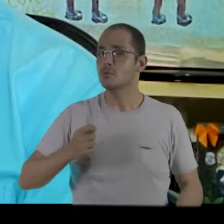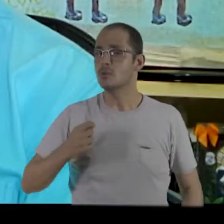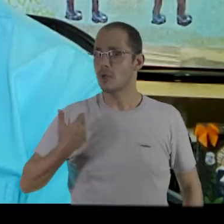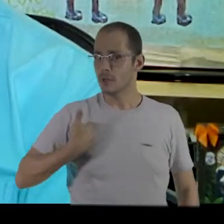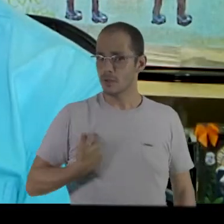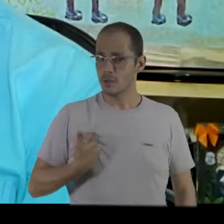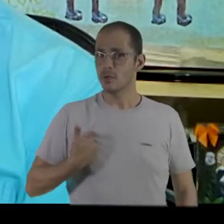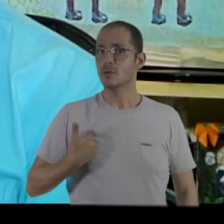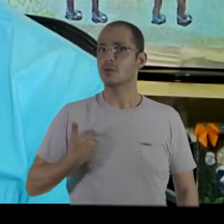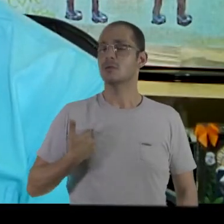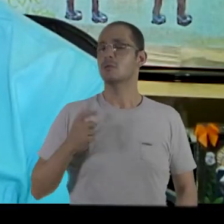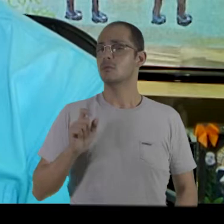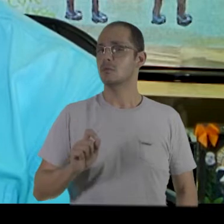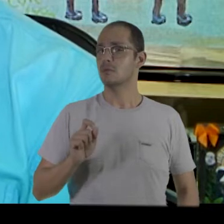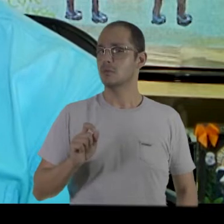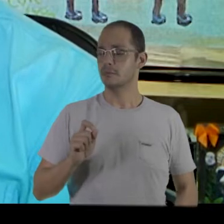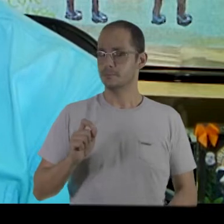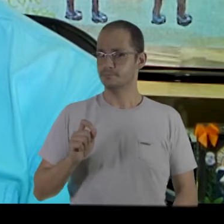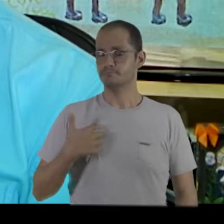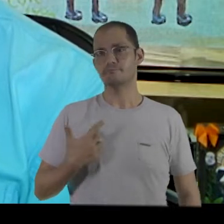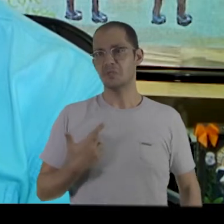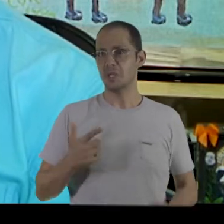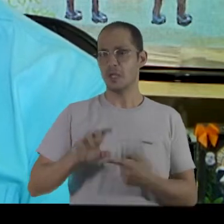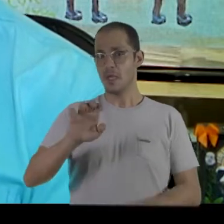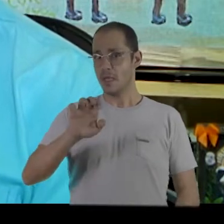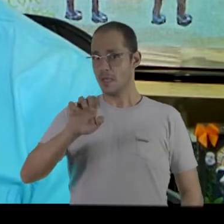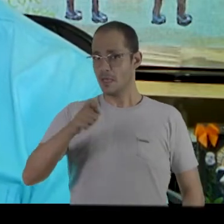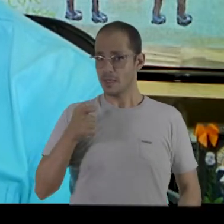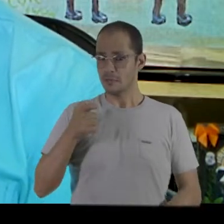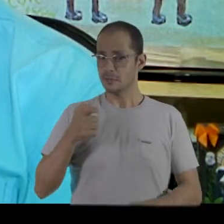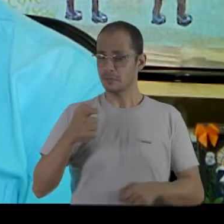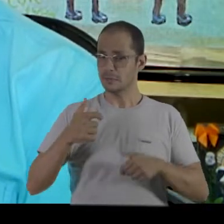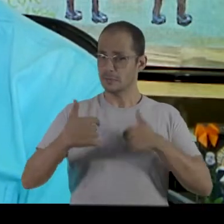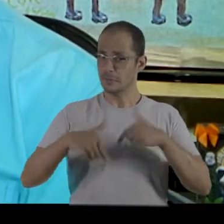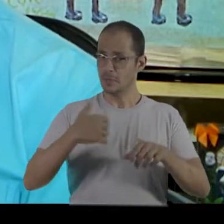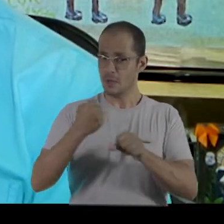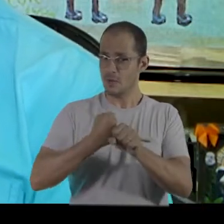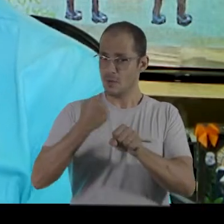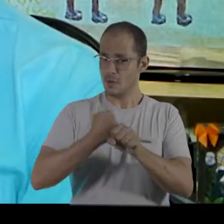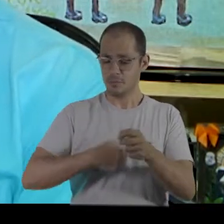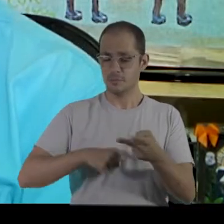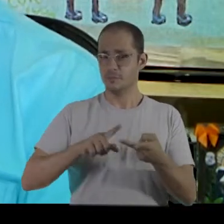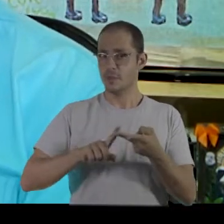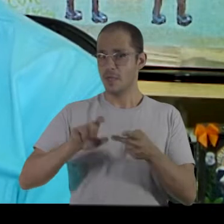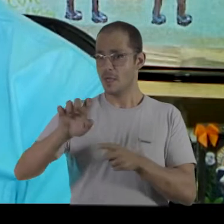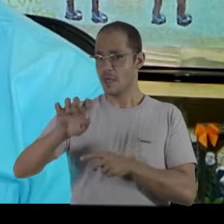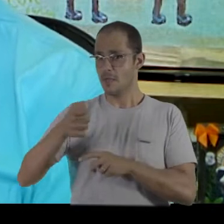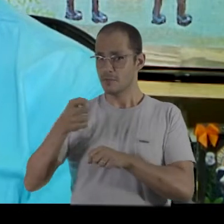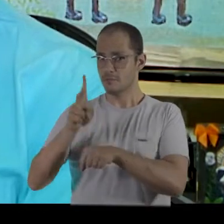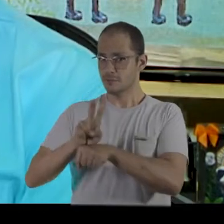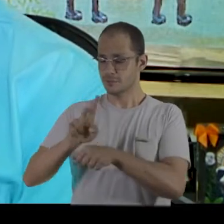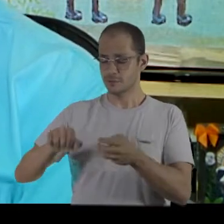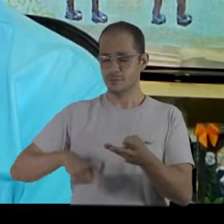de nós que, enquanto um ex-servente de pedreiro, um ex-vigilante,